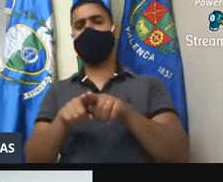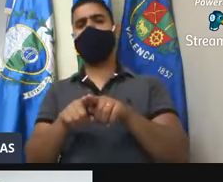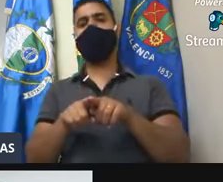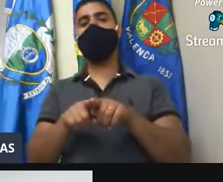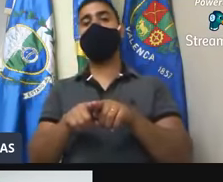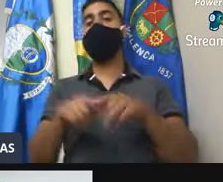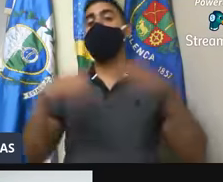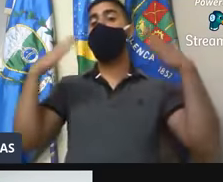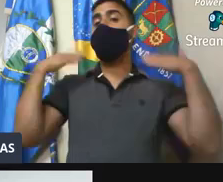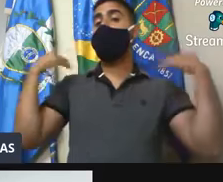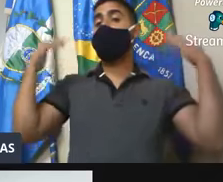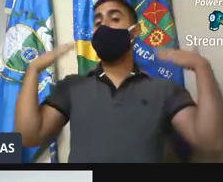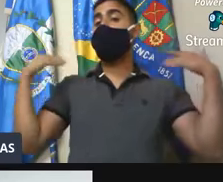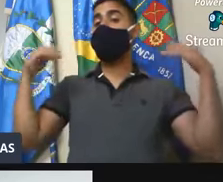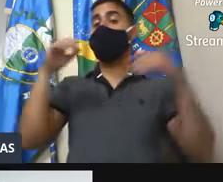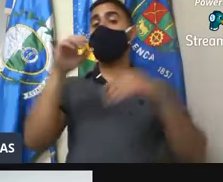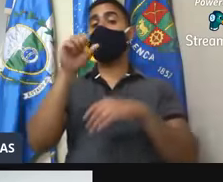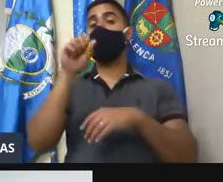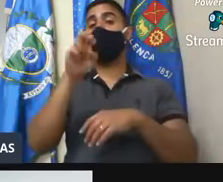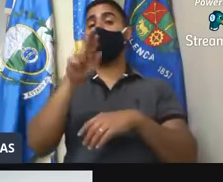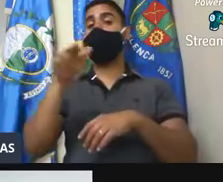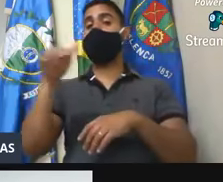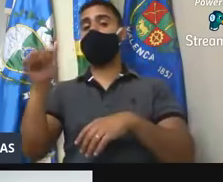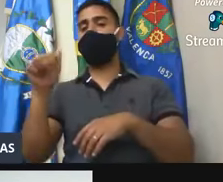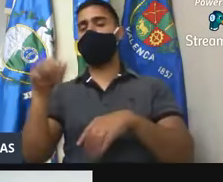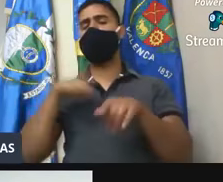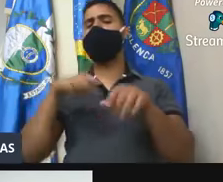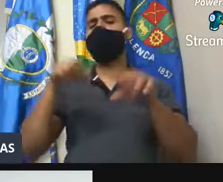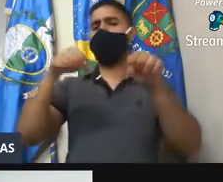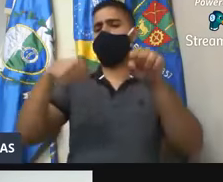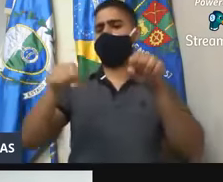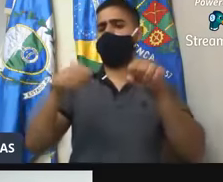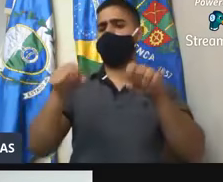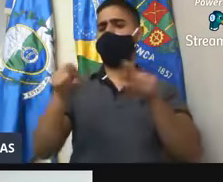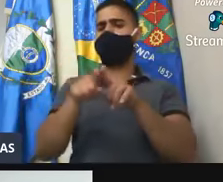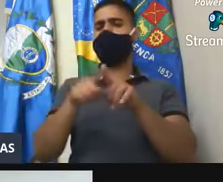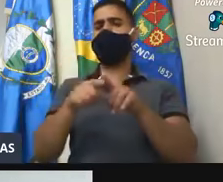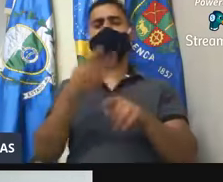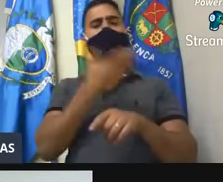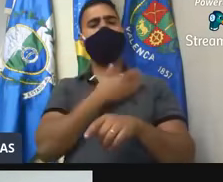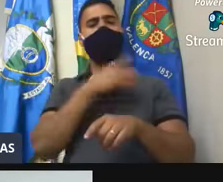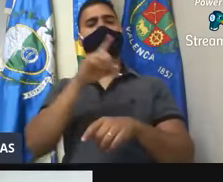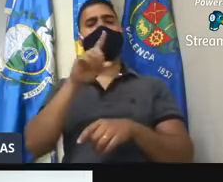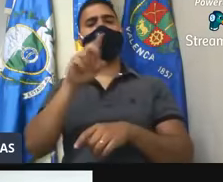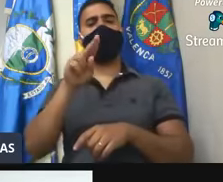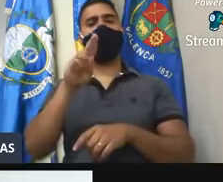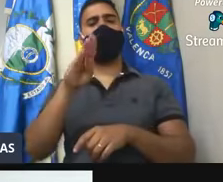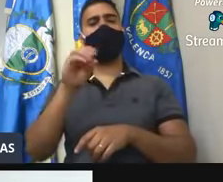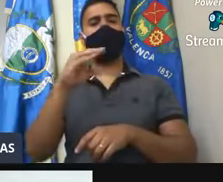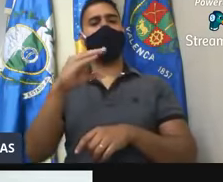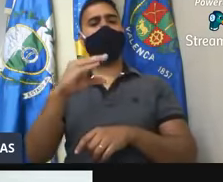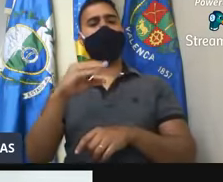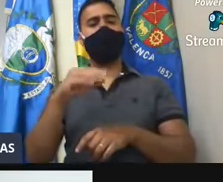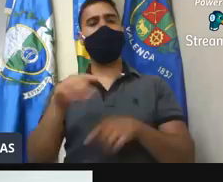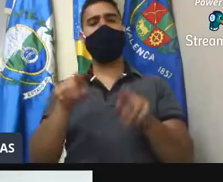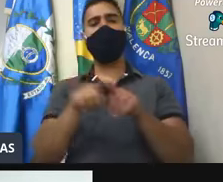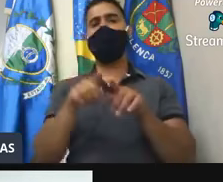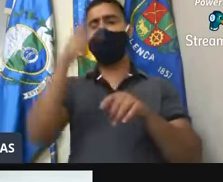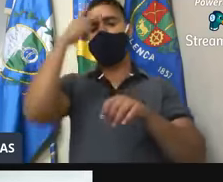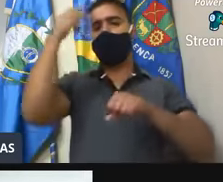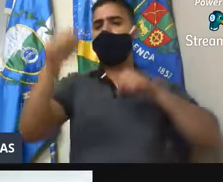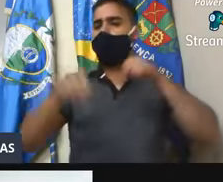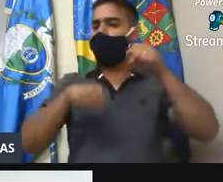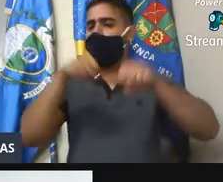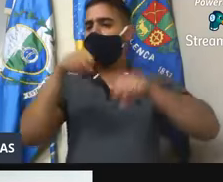Anjos da Serra, também os motociclistas, temos o mototreiro do meu amigo Duboc, temos também o pessoal do Pedal,